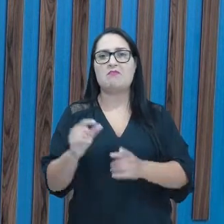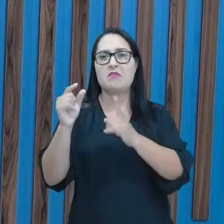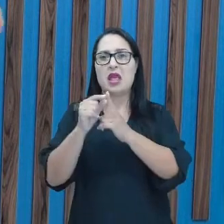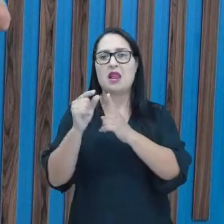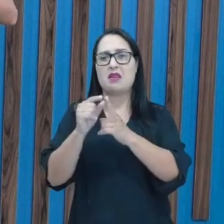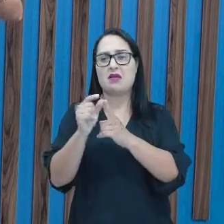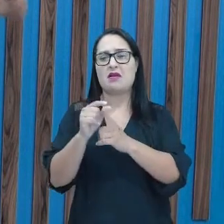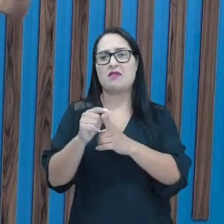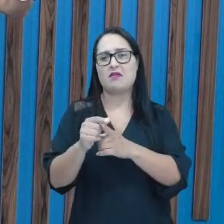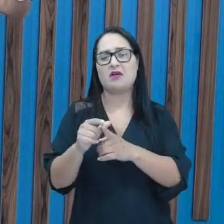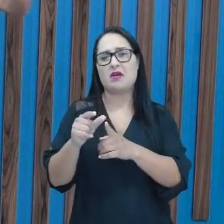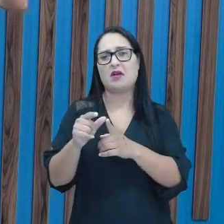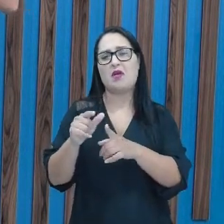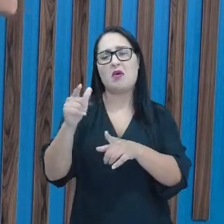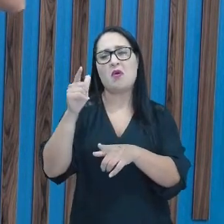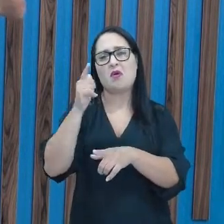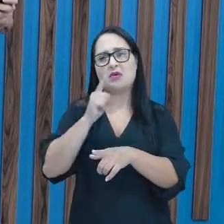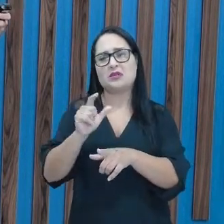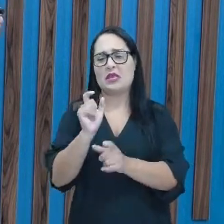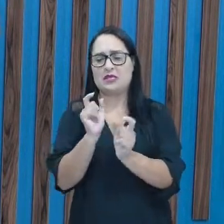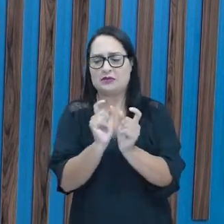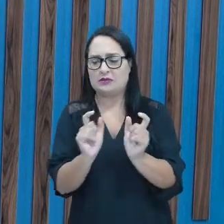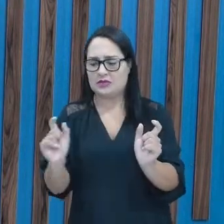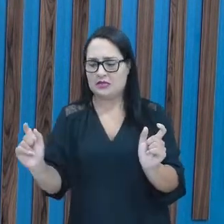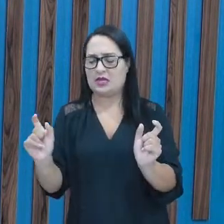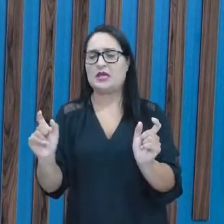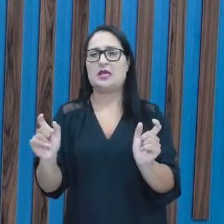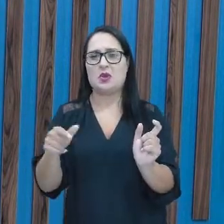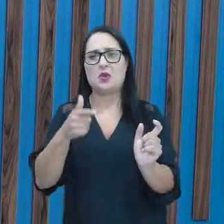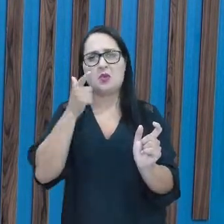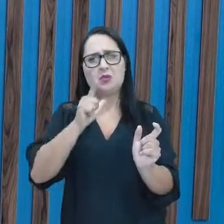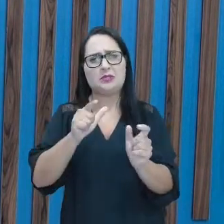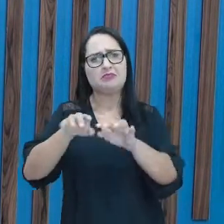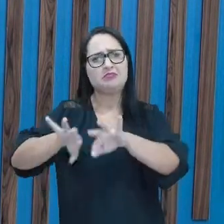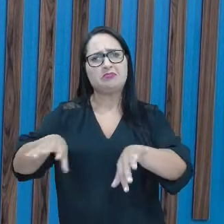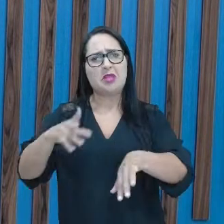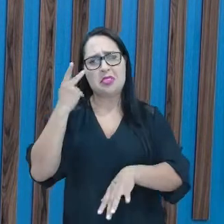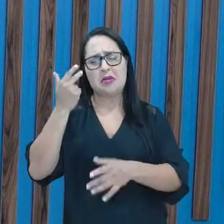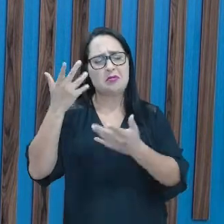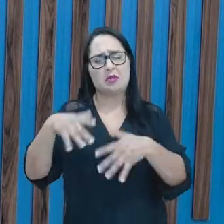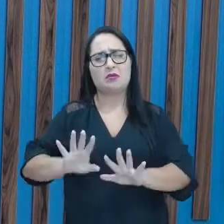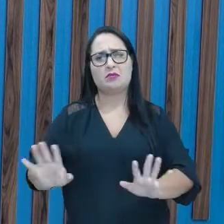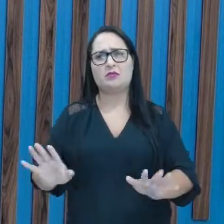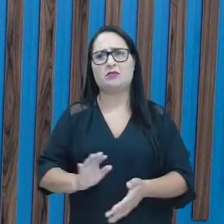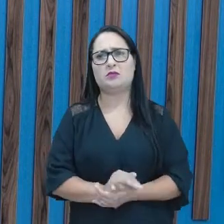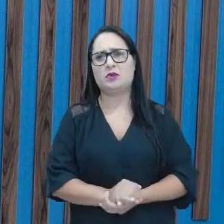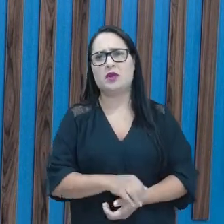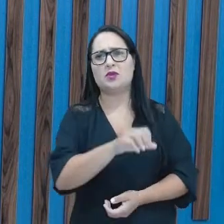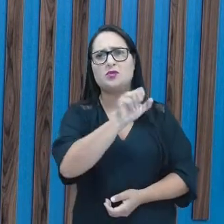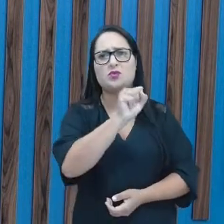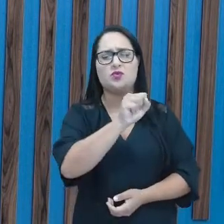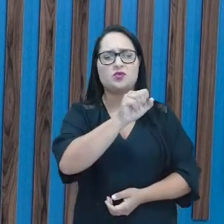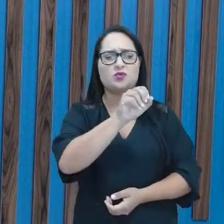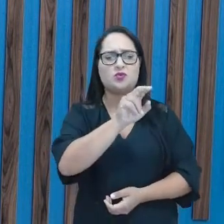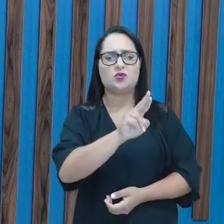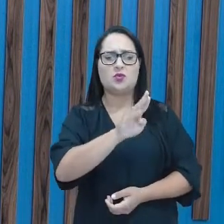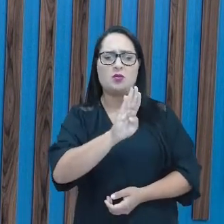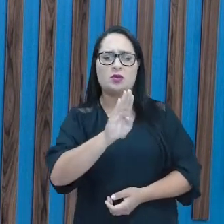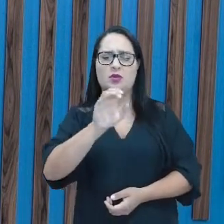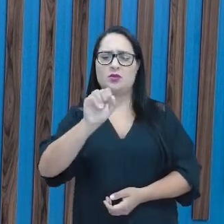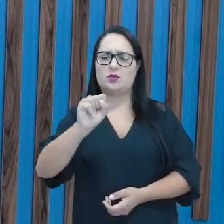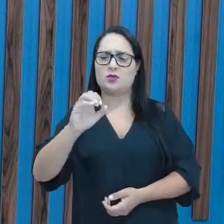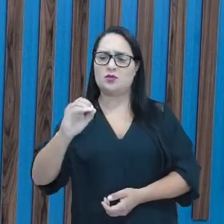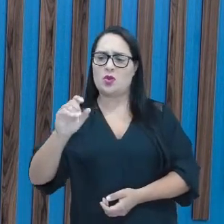quando nós separamos as sílabas, eles também se separam. Subsolo, olha só, o BS separou.